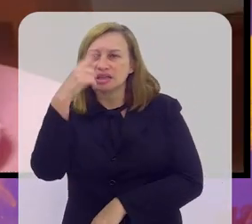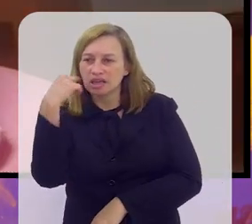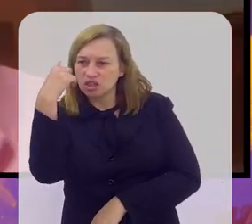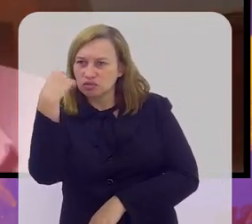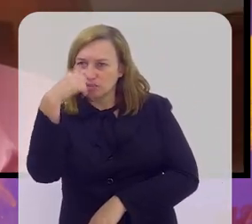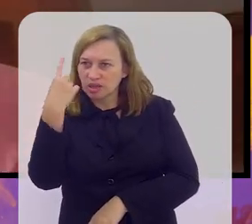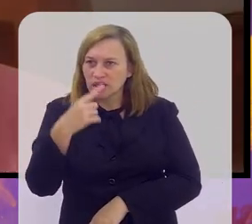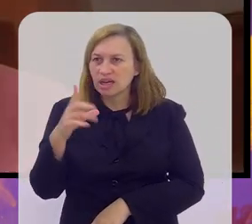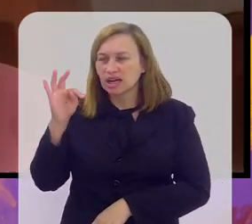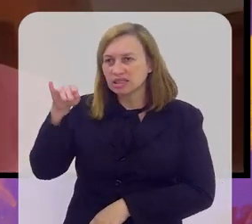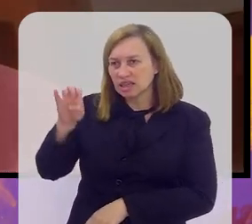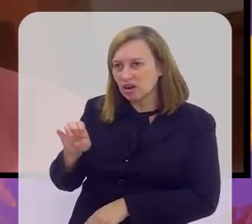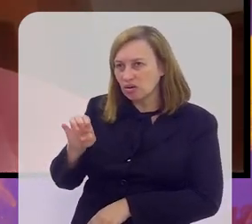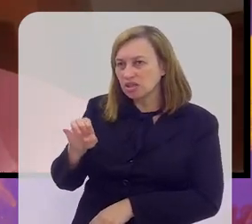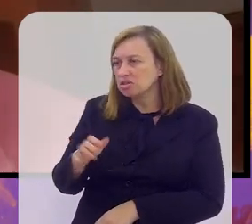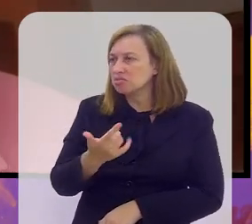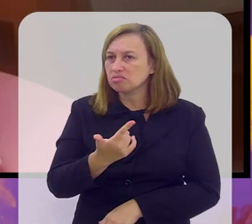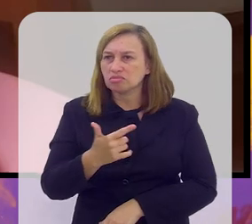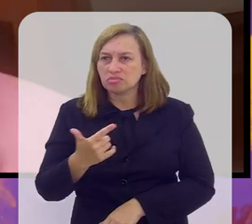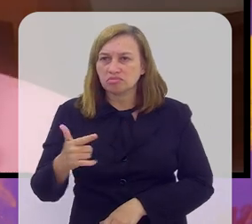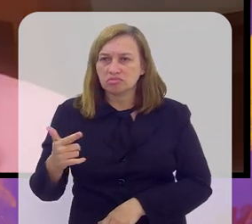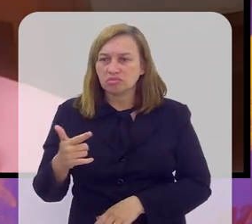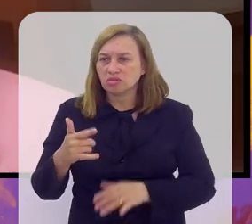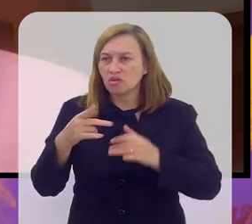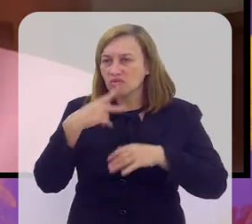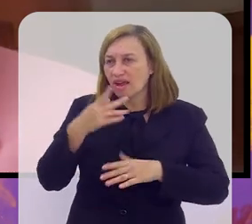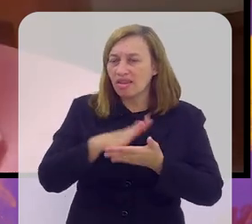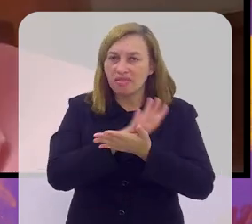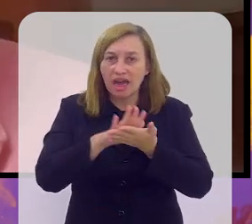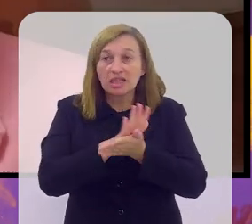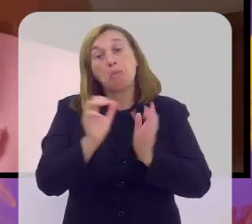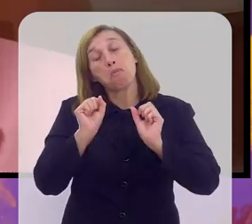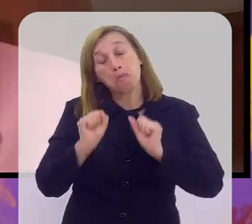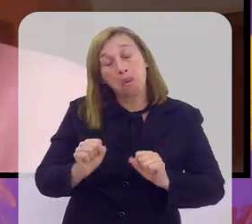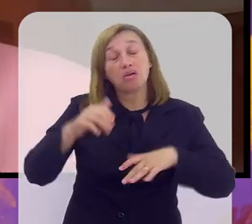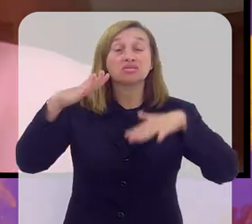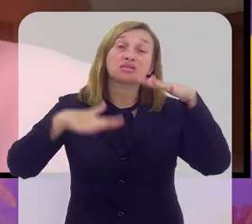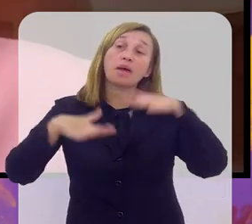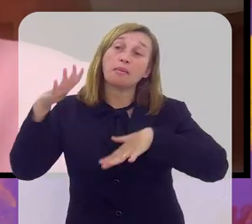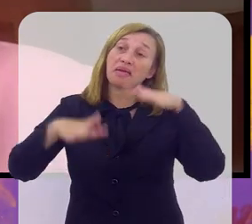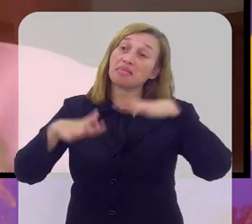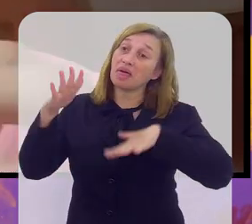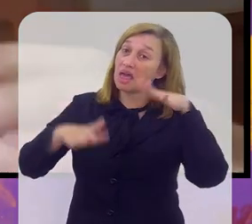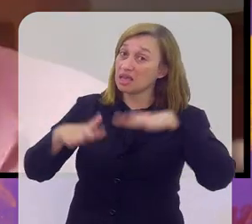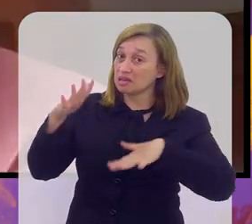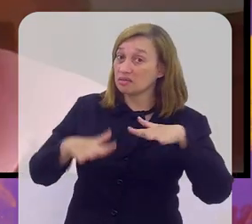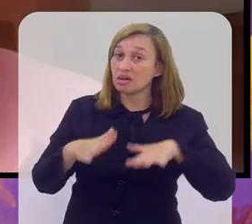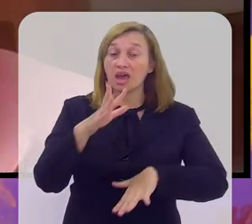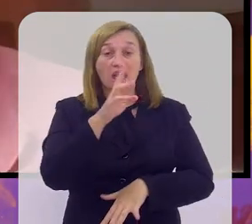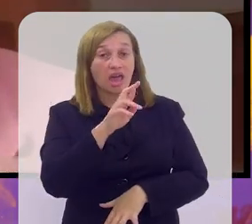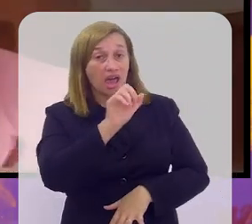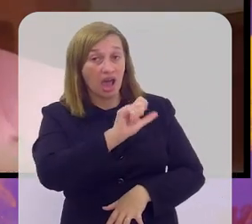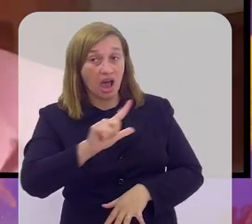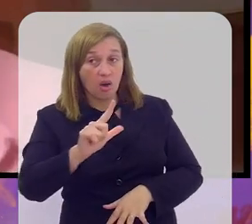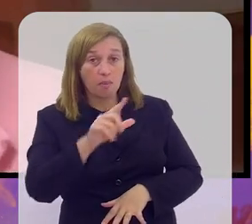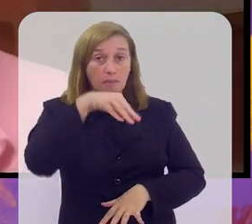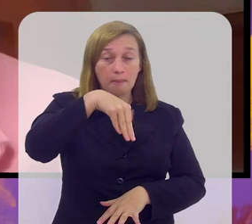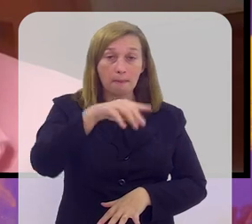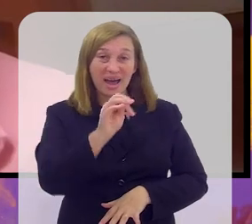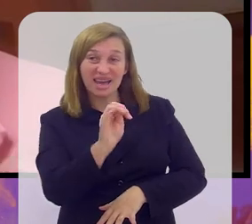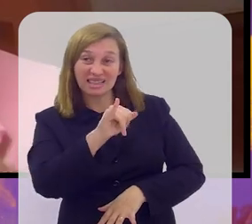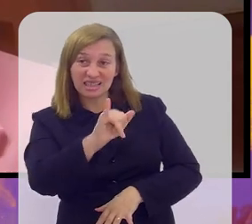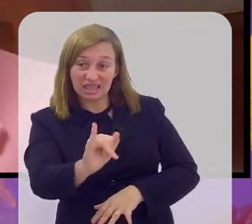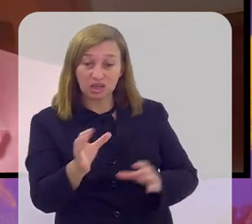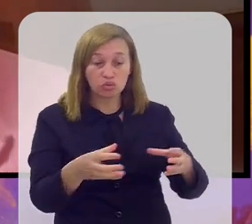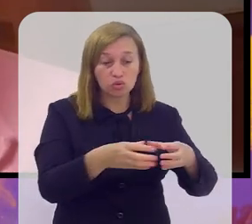E o Ancelotti não dá nenhum indicativo. Então, pode ser, dependendo do desempenho do Real Madrid ao longo da temporada,